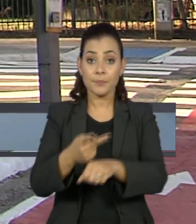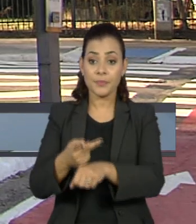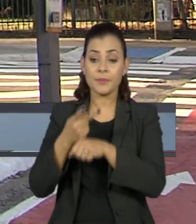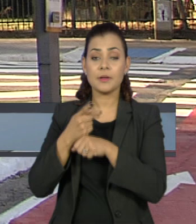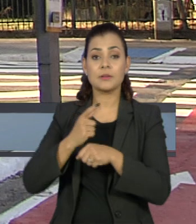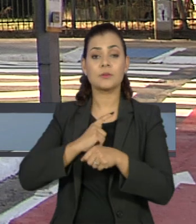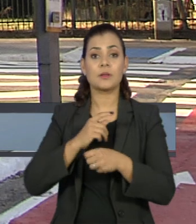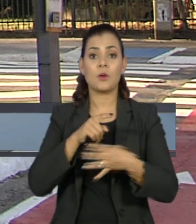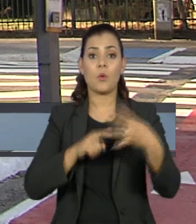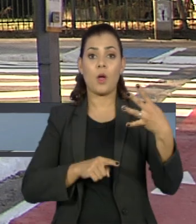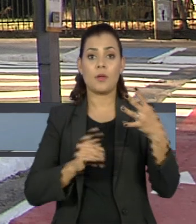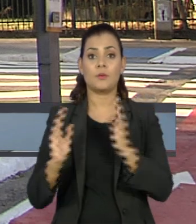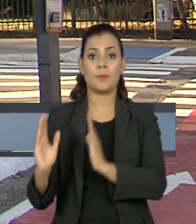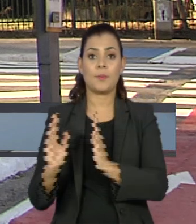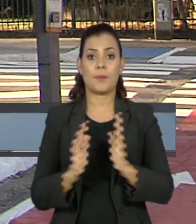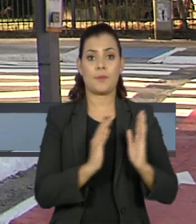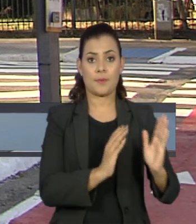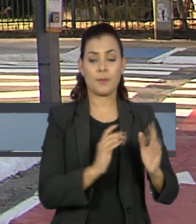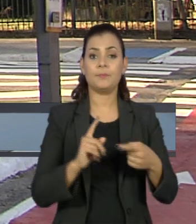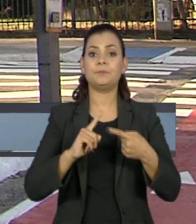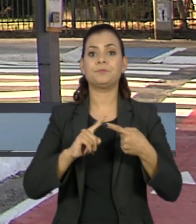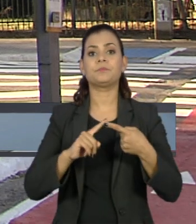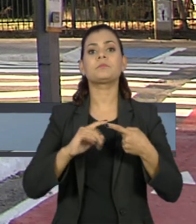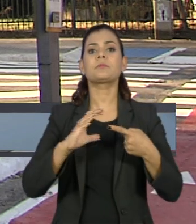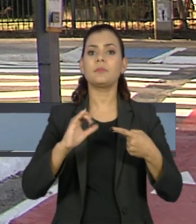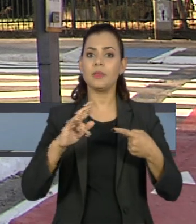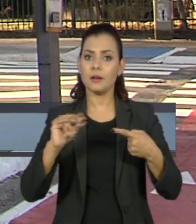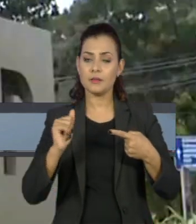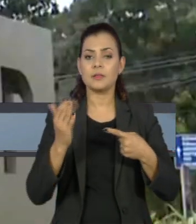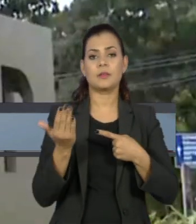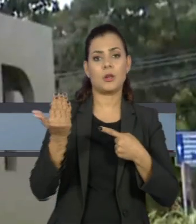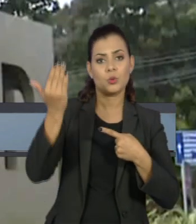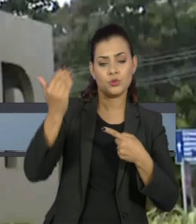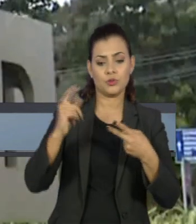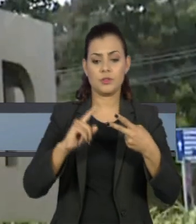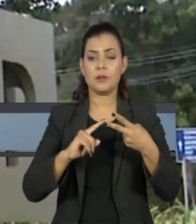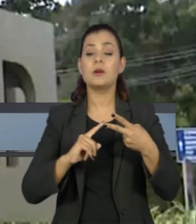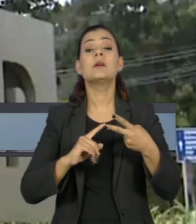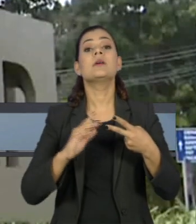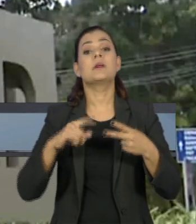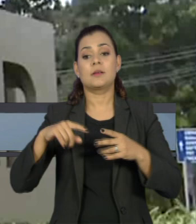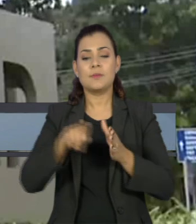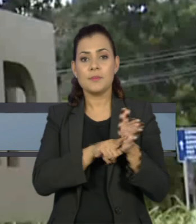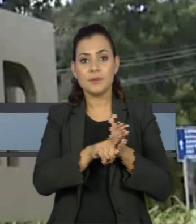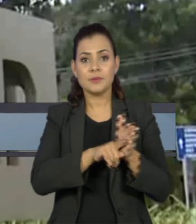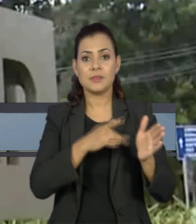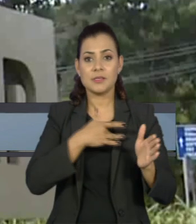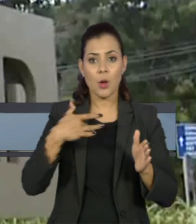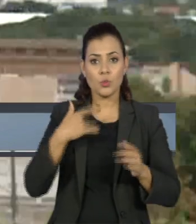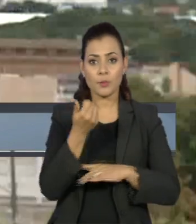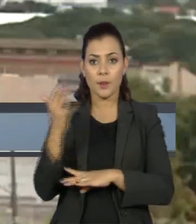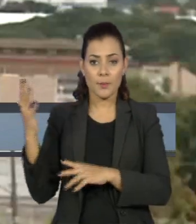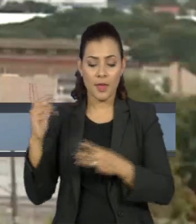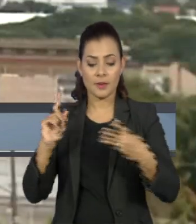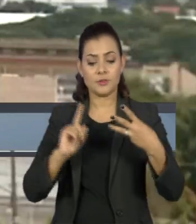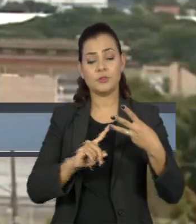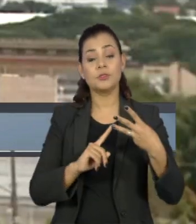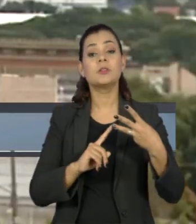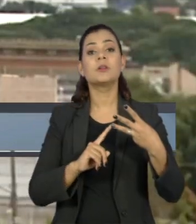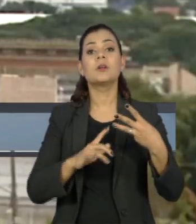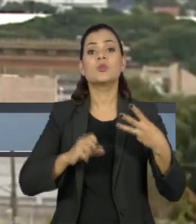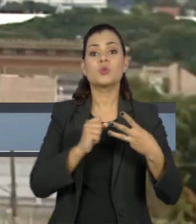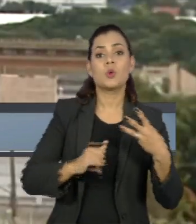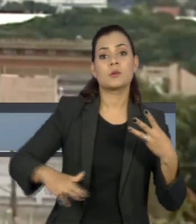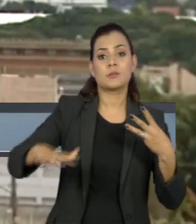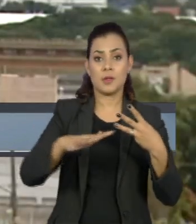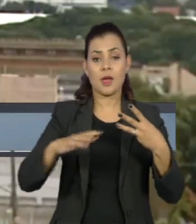dividida em quatro categorias. Ciências Exatas e Tecnologias, Ciências Naturais de Saúde e Meio Ambiente, Ciências